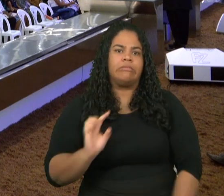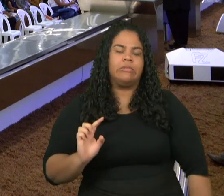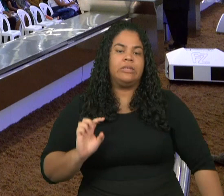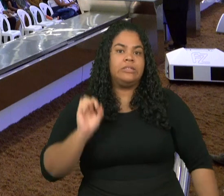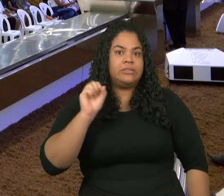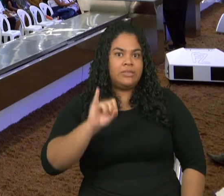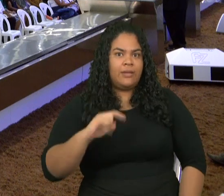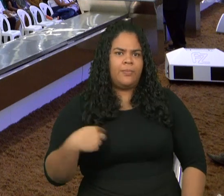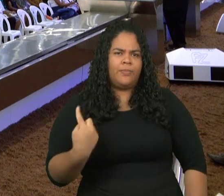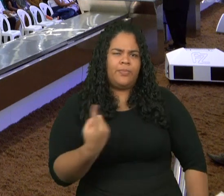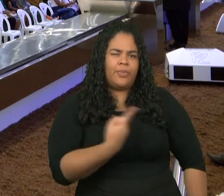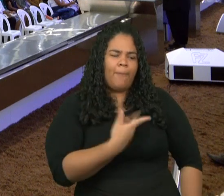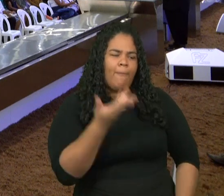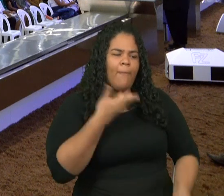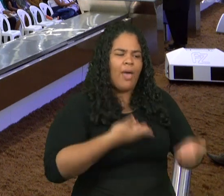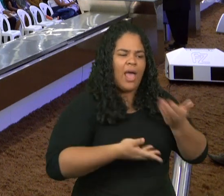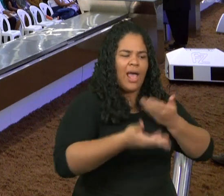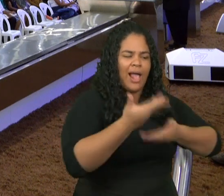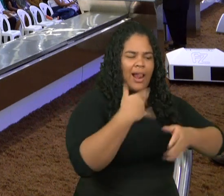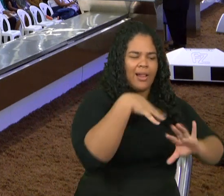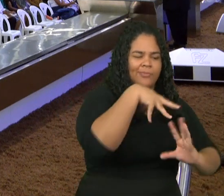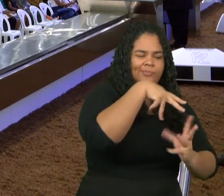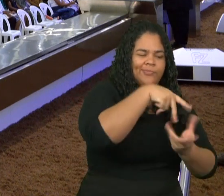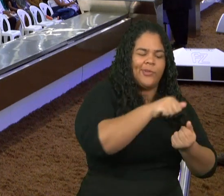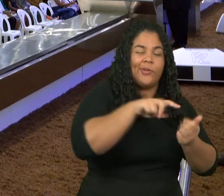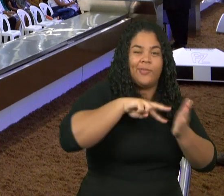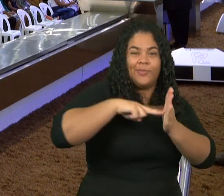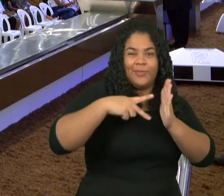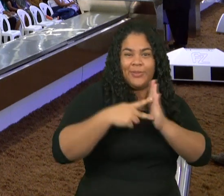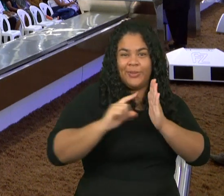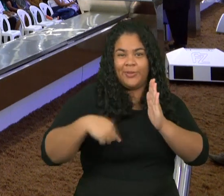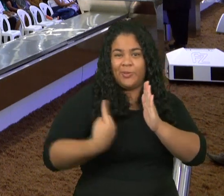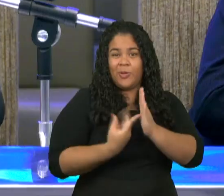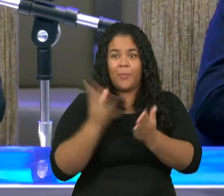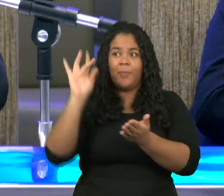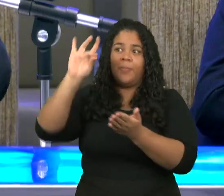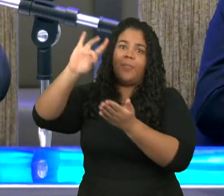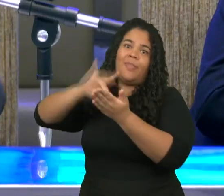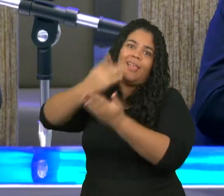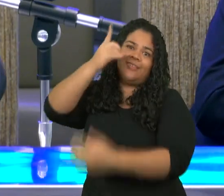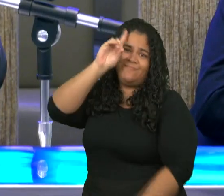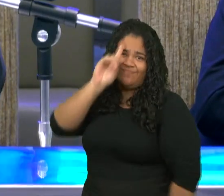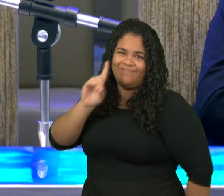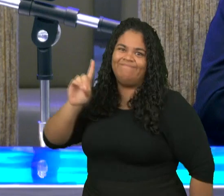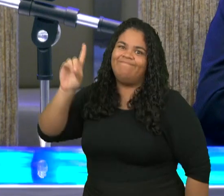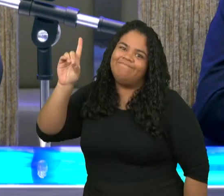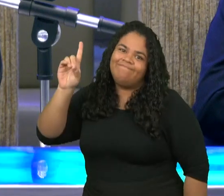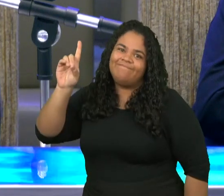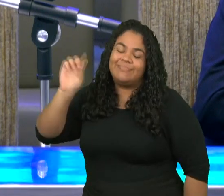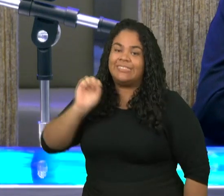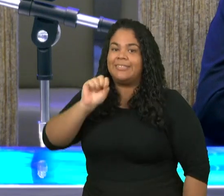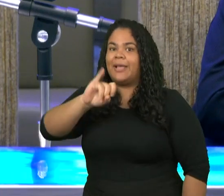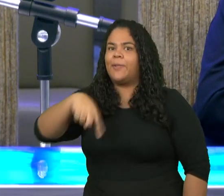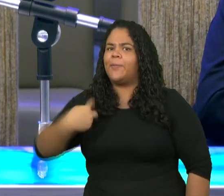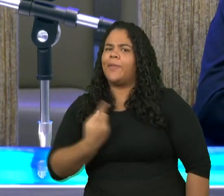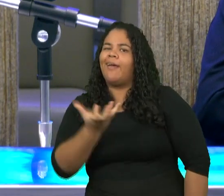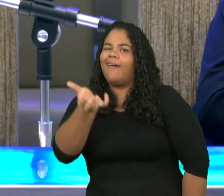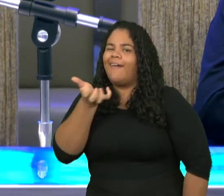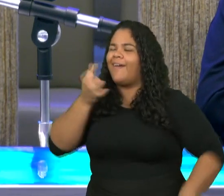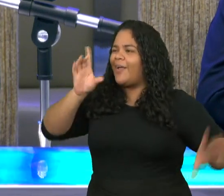então quem quer gozar comunhão com Deus não pode ter comunhão com o mundo